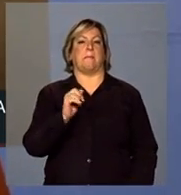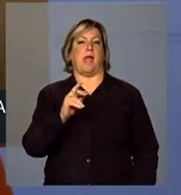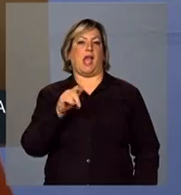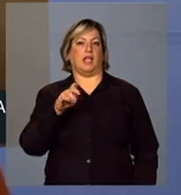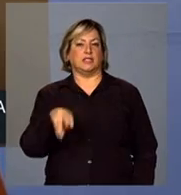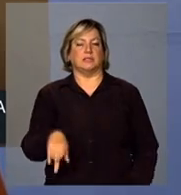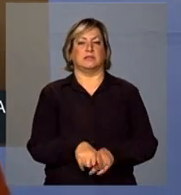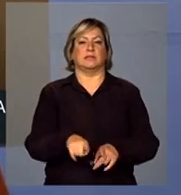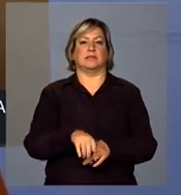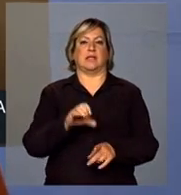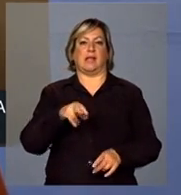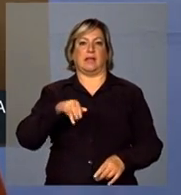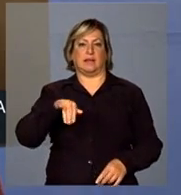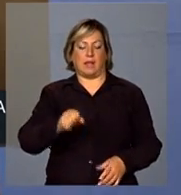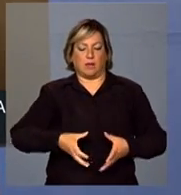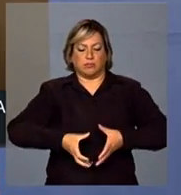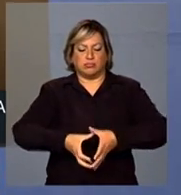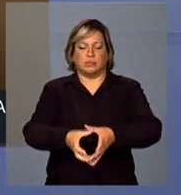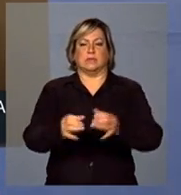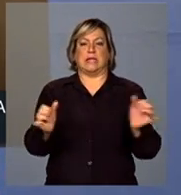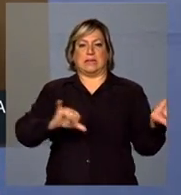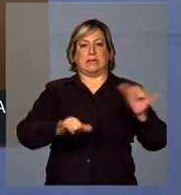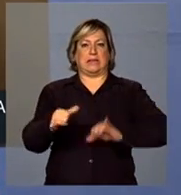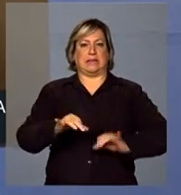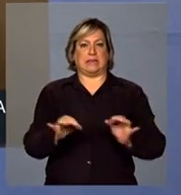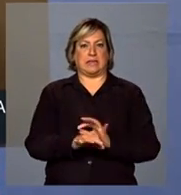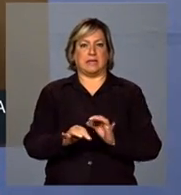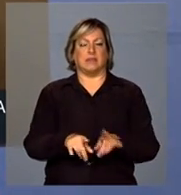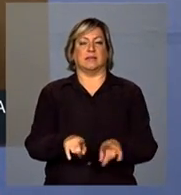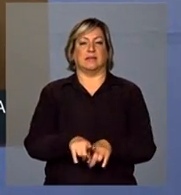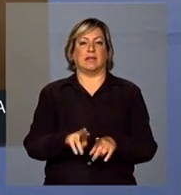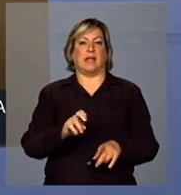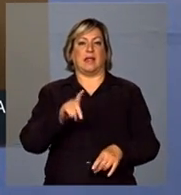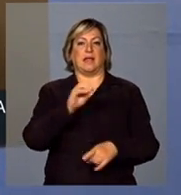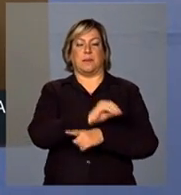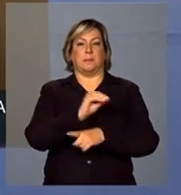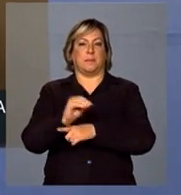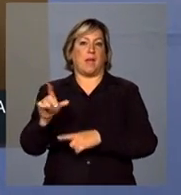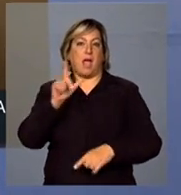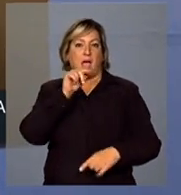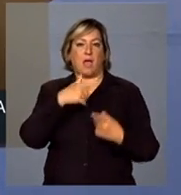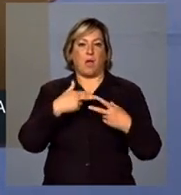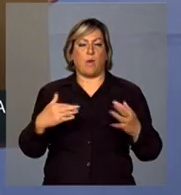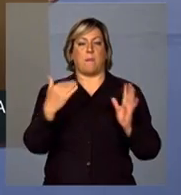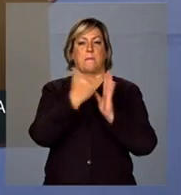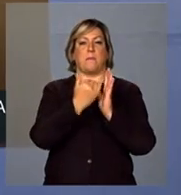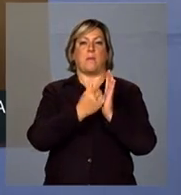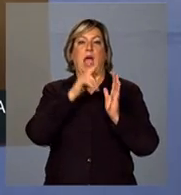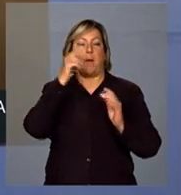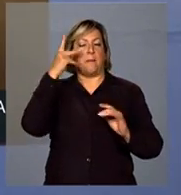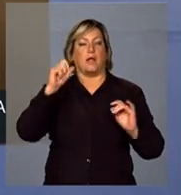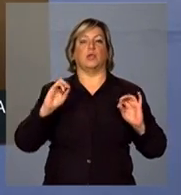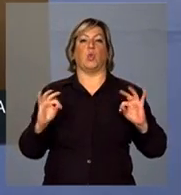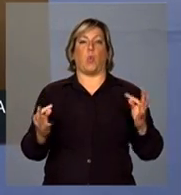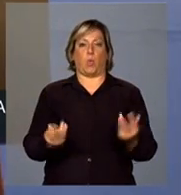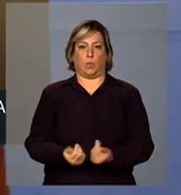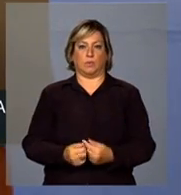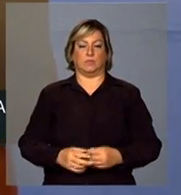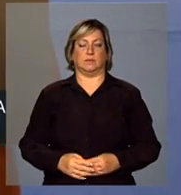canais, estações, de tratamento, redes de abastecimento de água, programa Água para Todos.